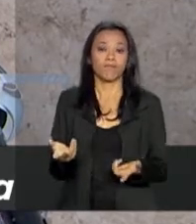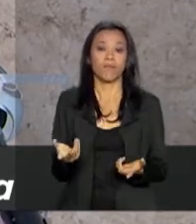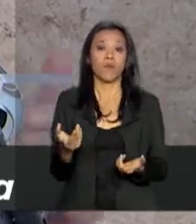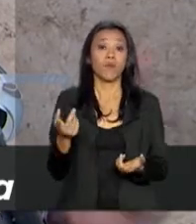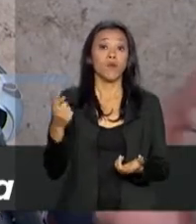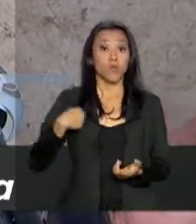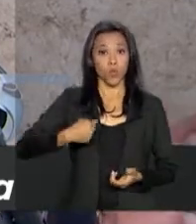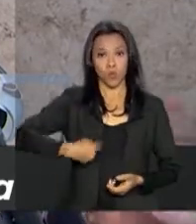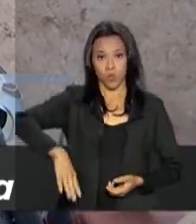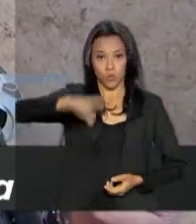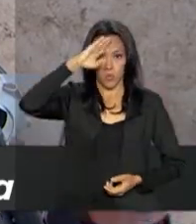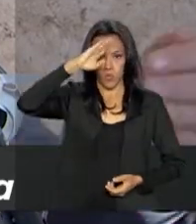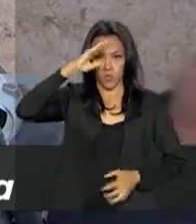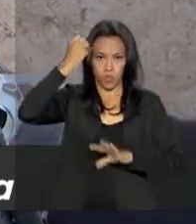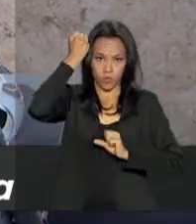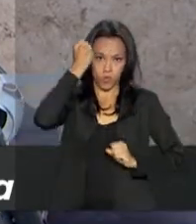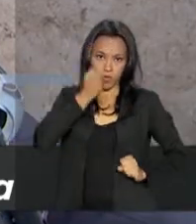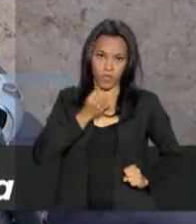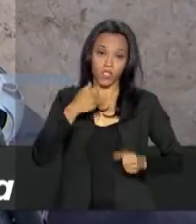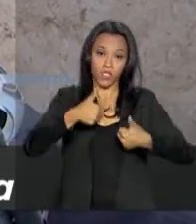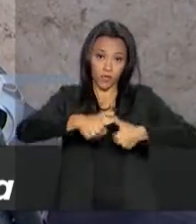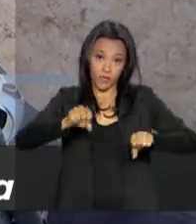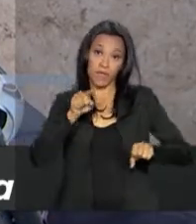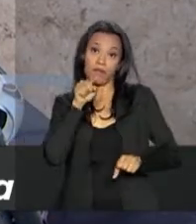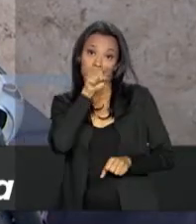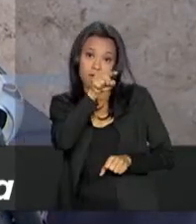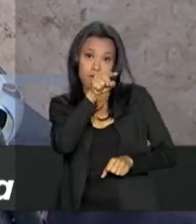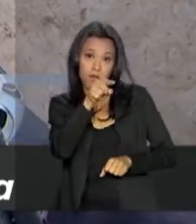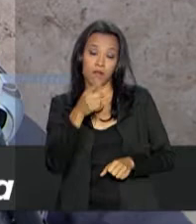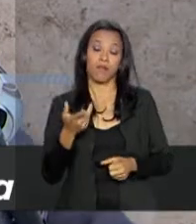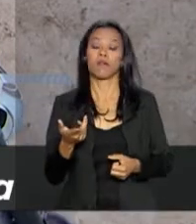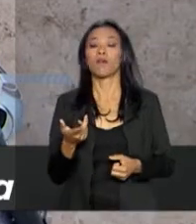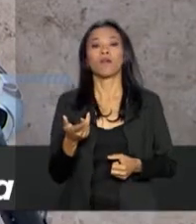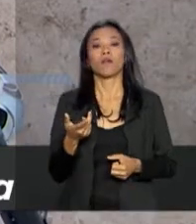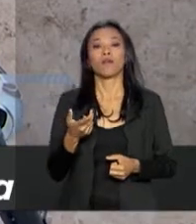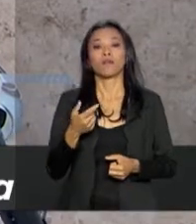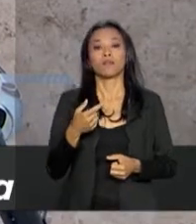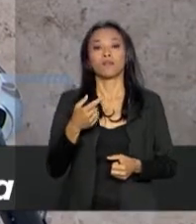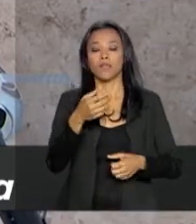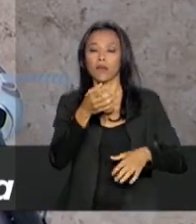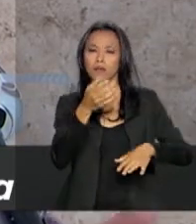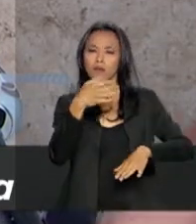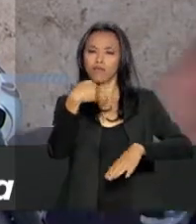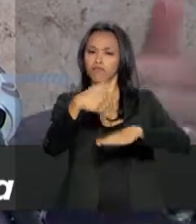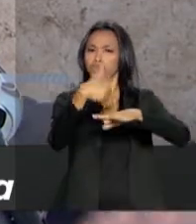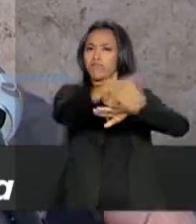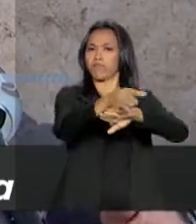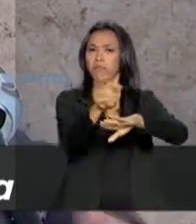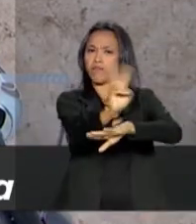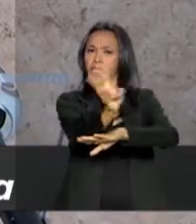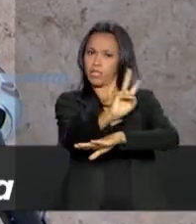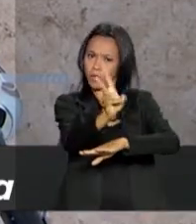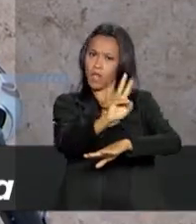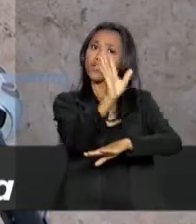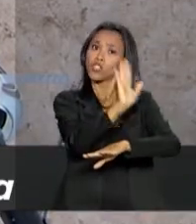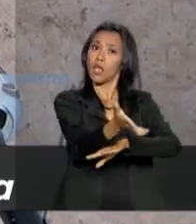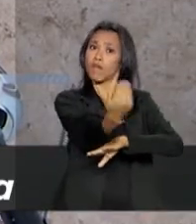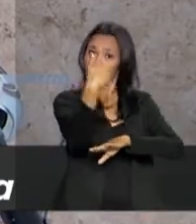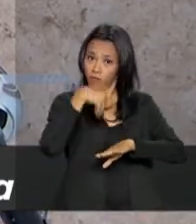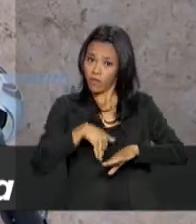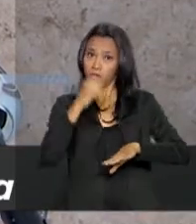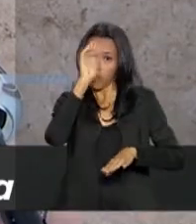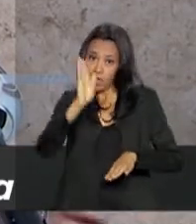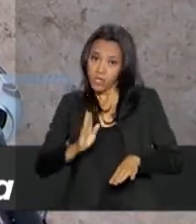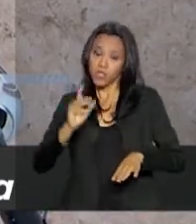O comandante do quartel que fica em Santa Helena do Airem, o comandante do quartel venezuelano, é um oficial que já fez curso até no Exército Brasileiro.